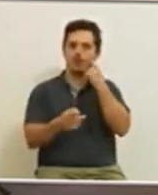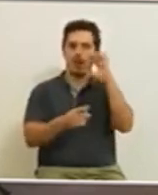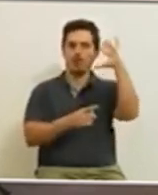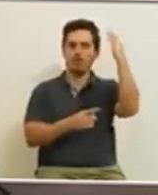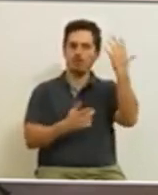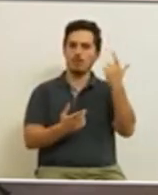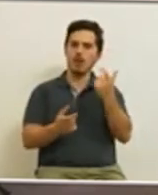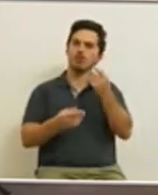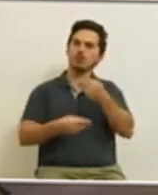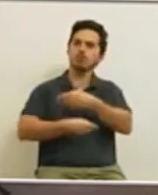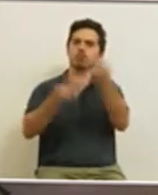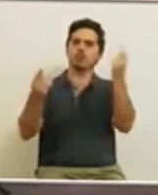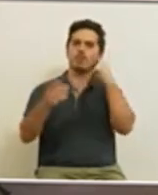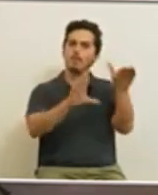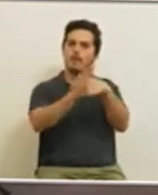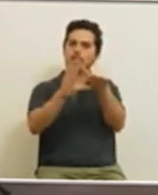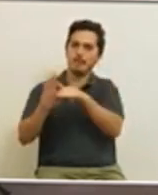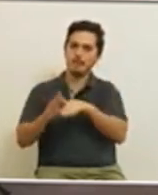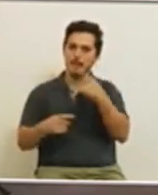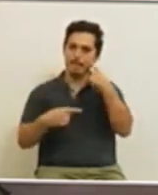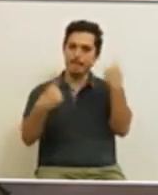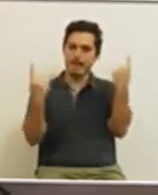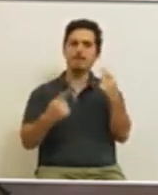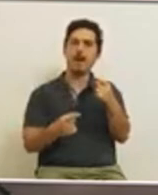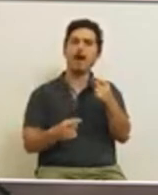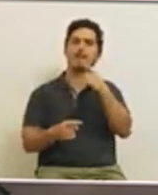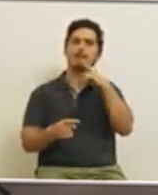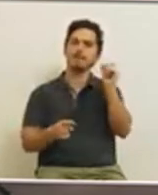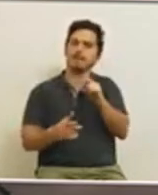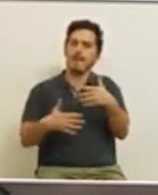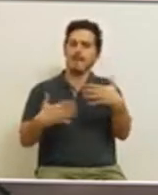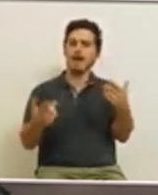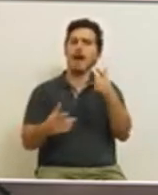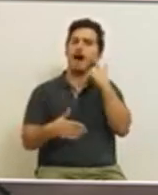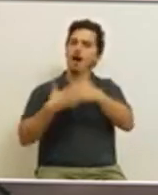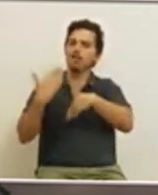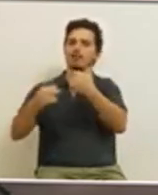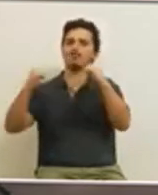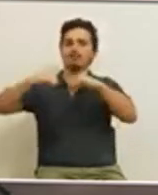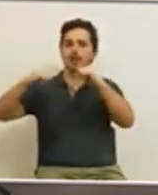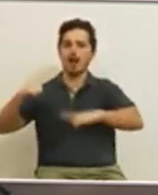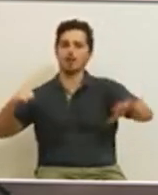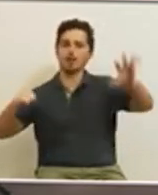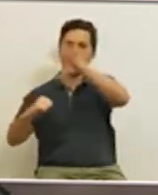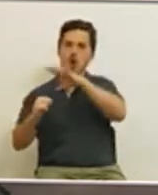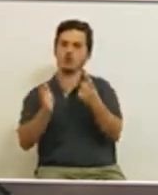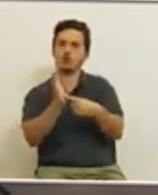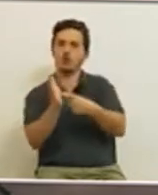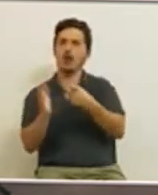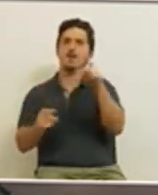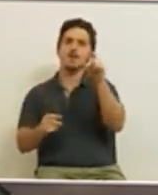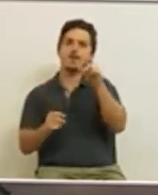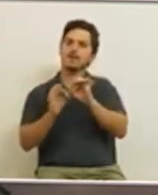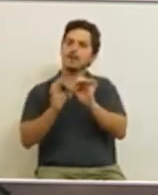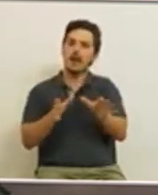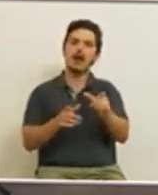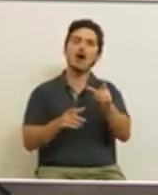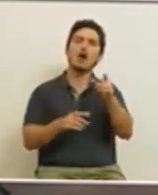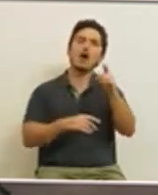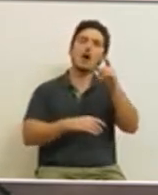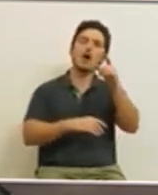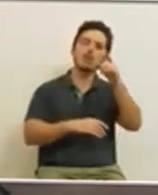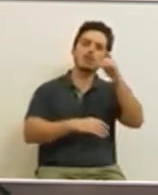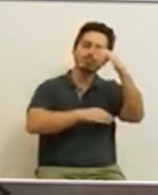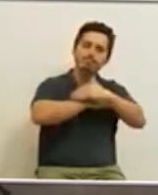amplamente divulgada e participada, permitiria finalmente avançar com o rigor e o consenso nacional necessários, bem como assegurar o referido de